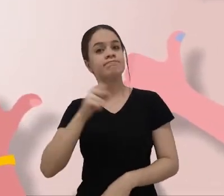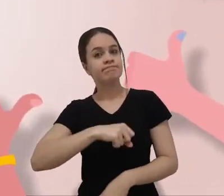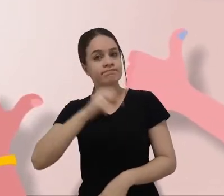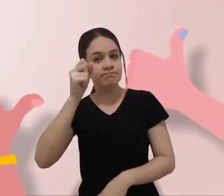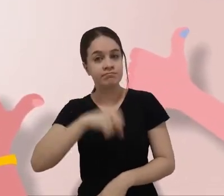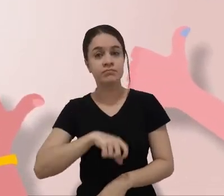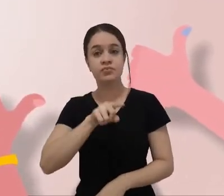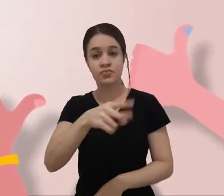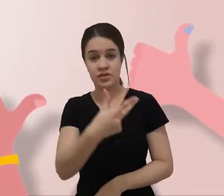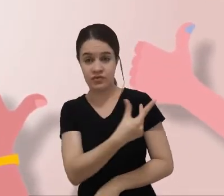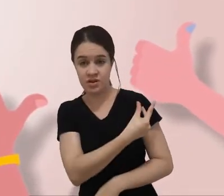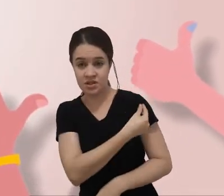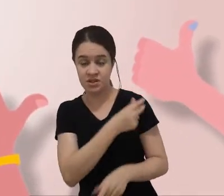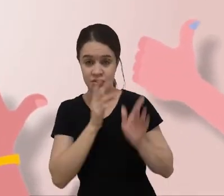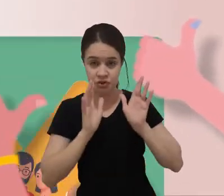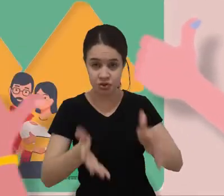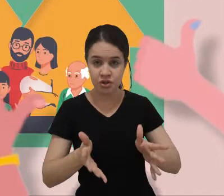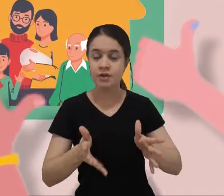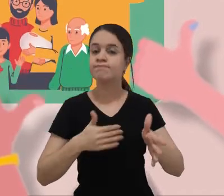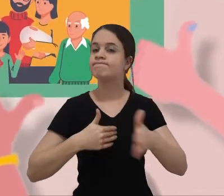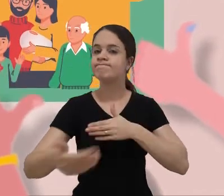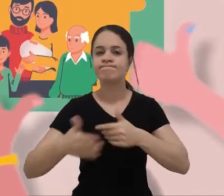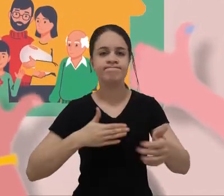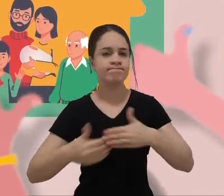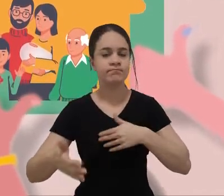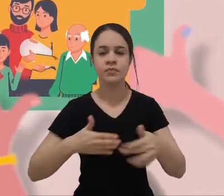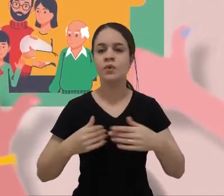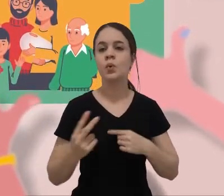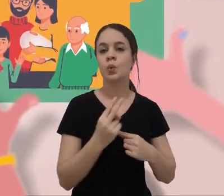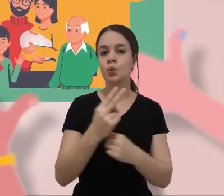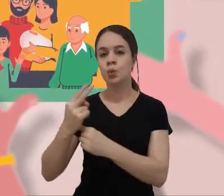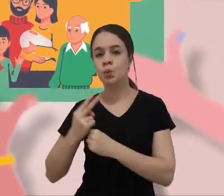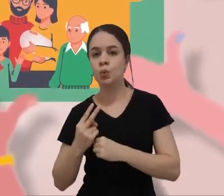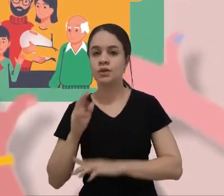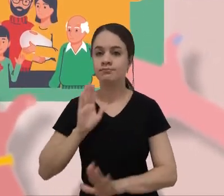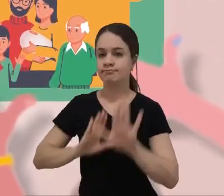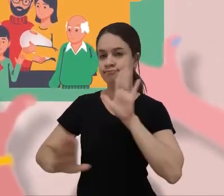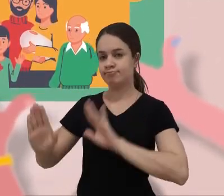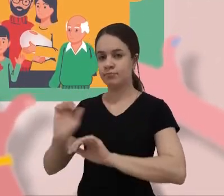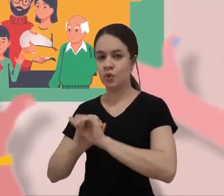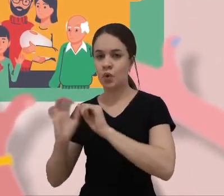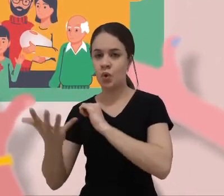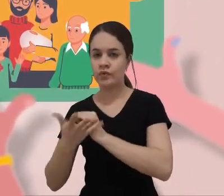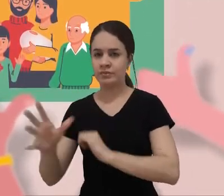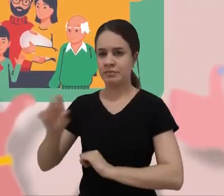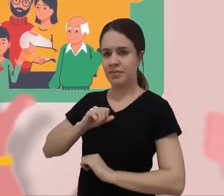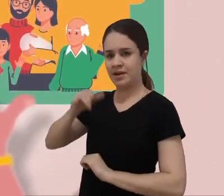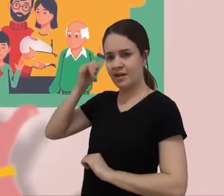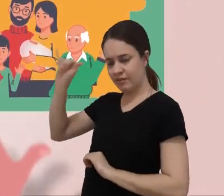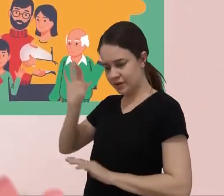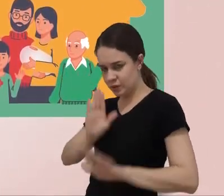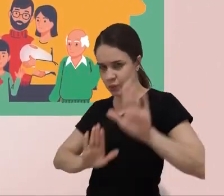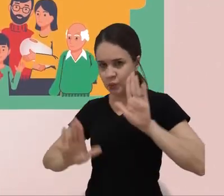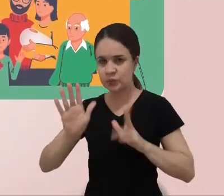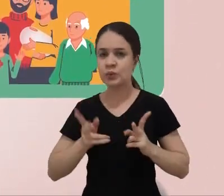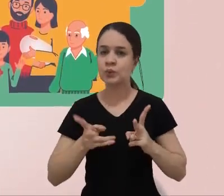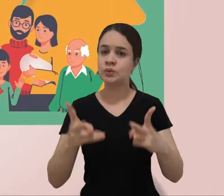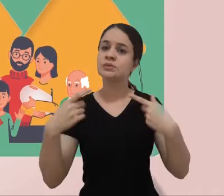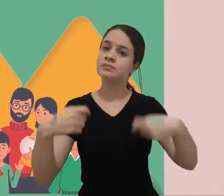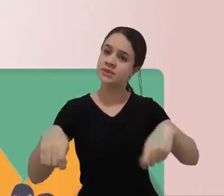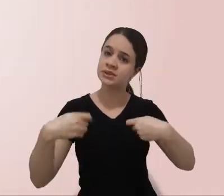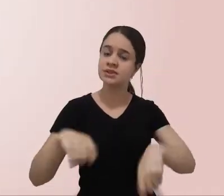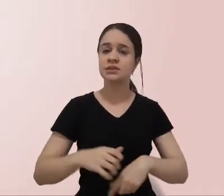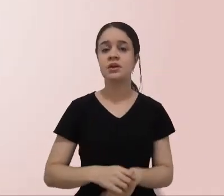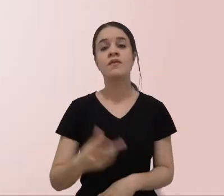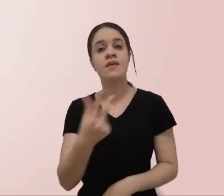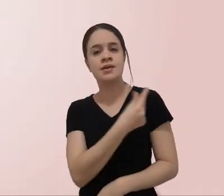muito importante manter todos os cuidados de prevenção contra o novo coronavírus, mesmo depois de tomar a vacina.